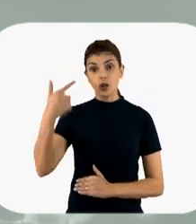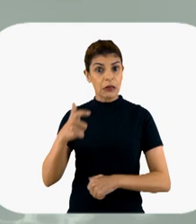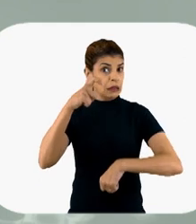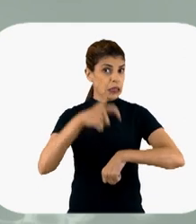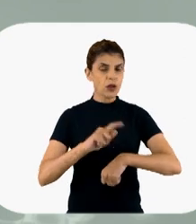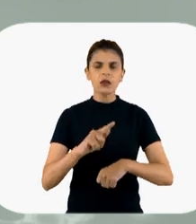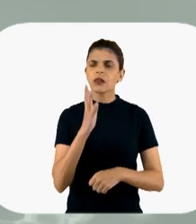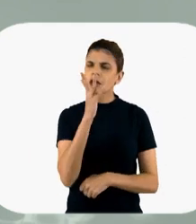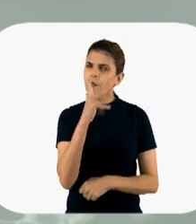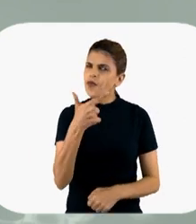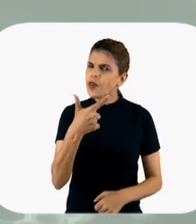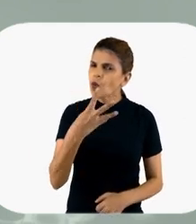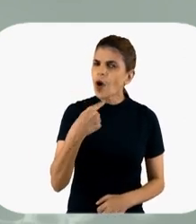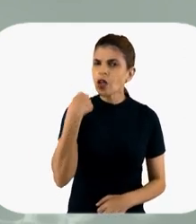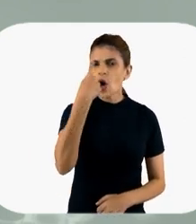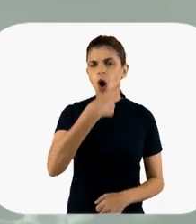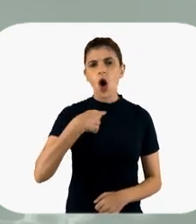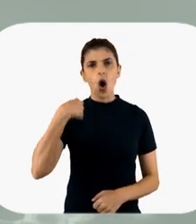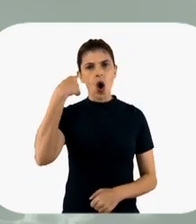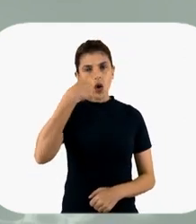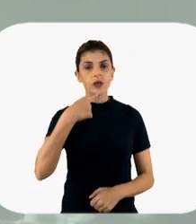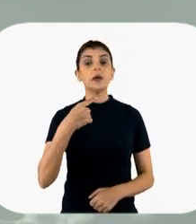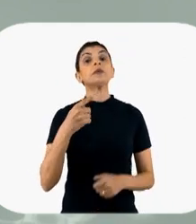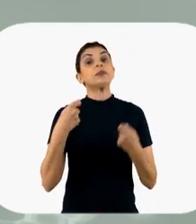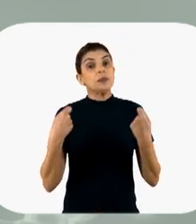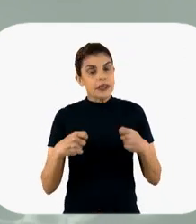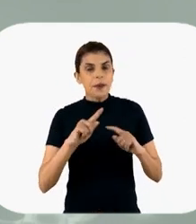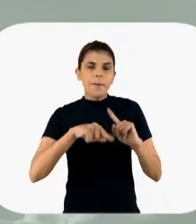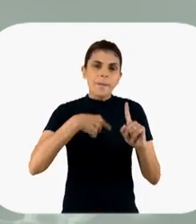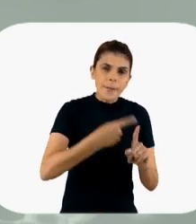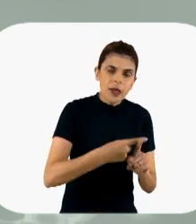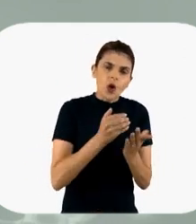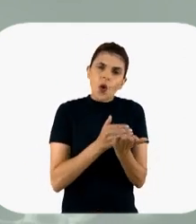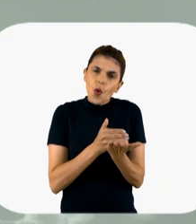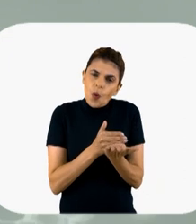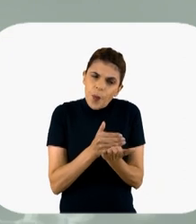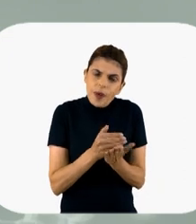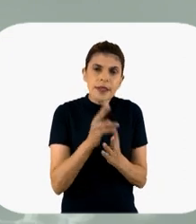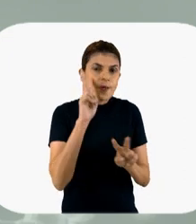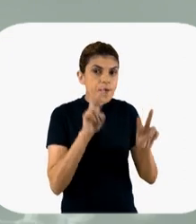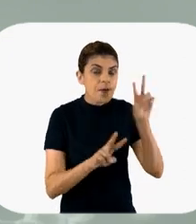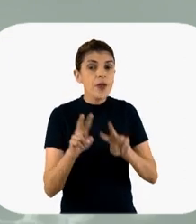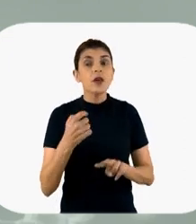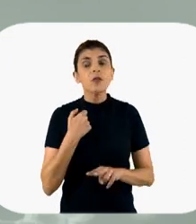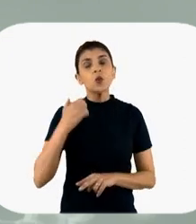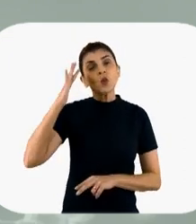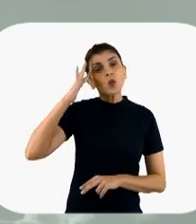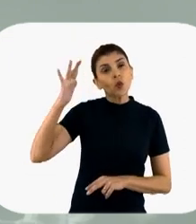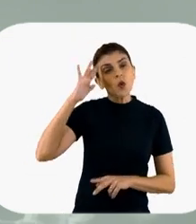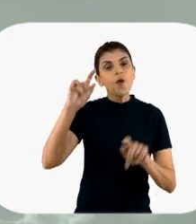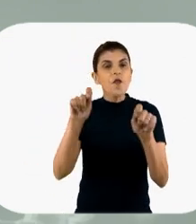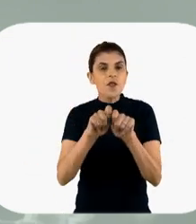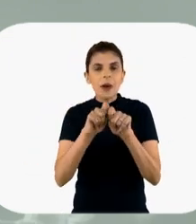dímero não sobe na hora, ele demora umas 24 horas e dá uma estourada. Aí é mais uma coisa que você colocou. A gente está começando a ver. O que eu quero, o meu